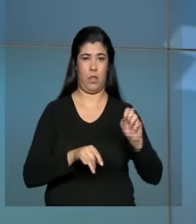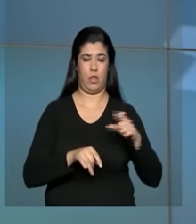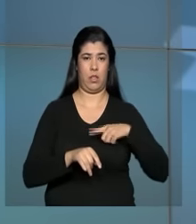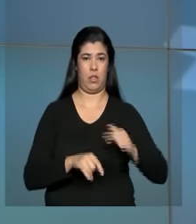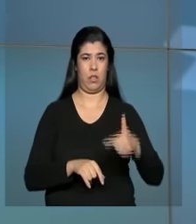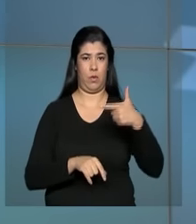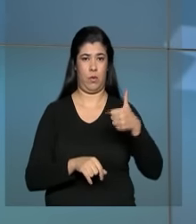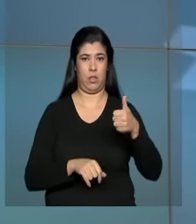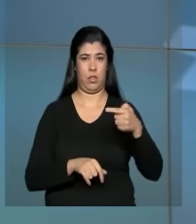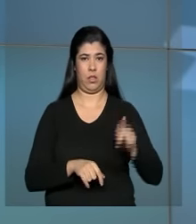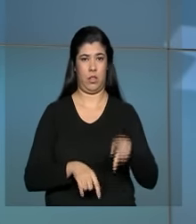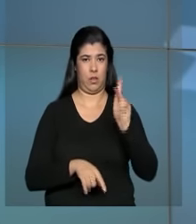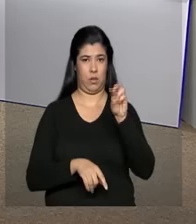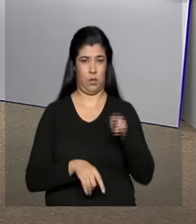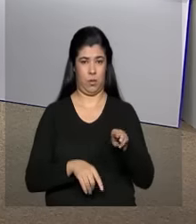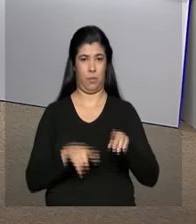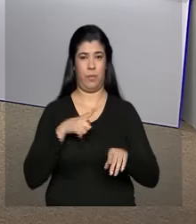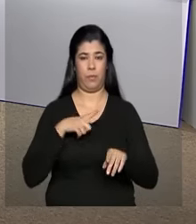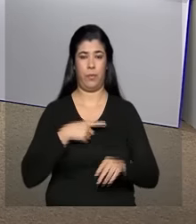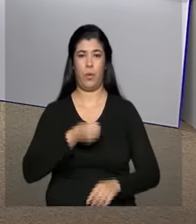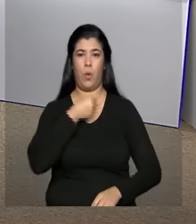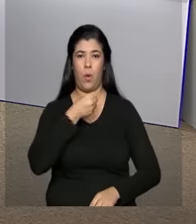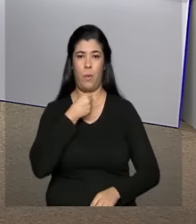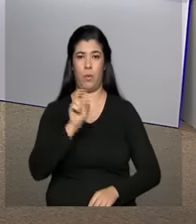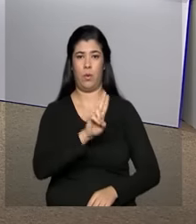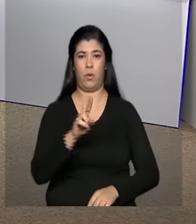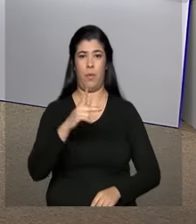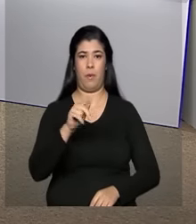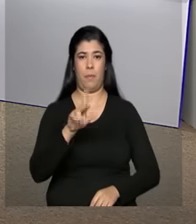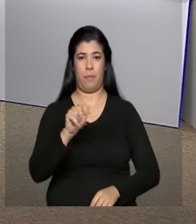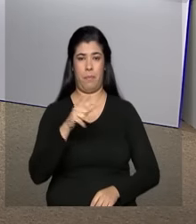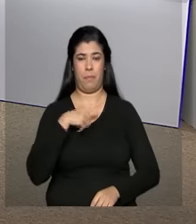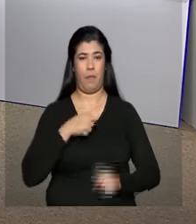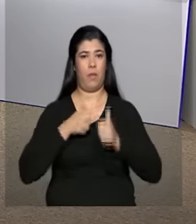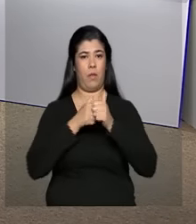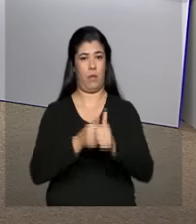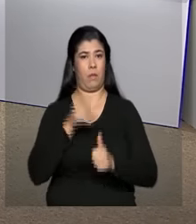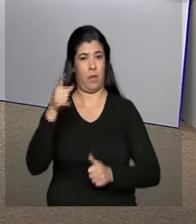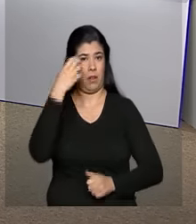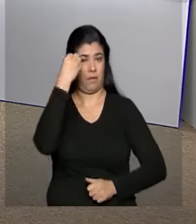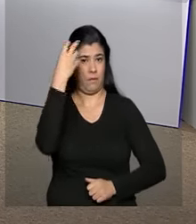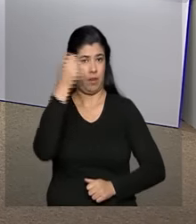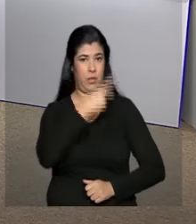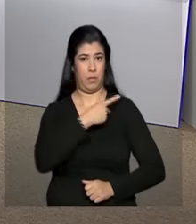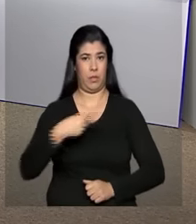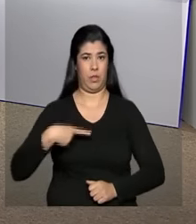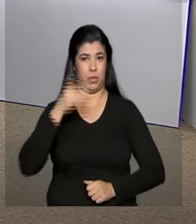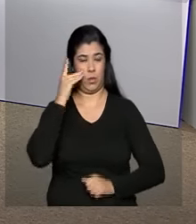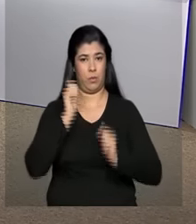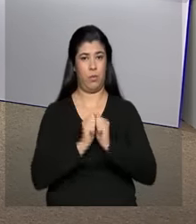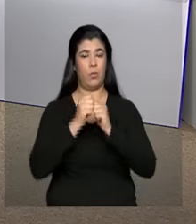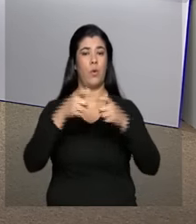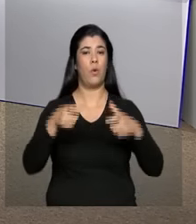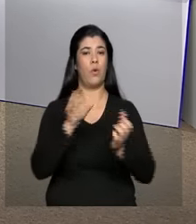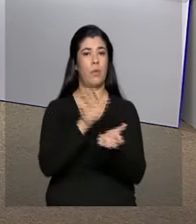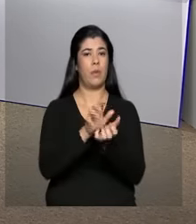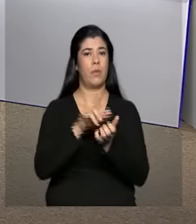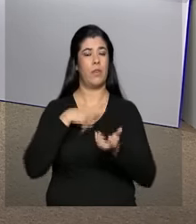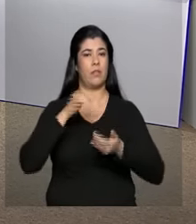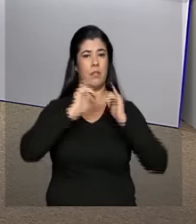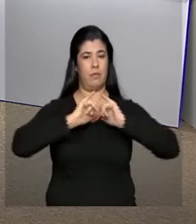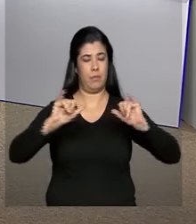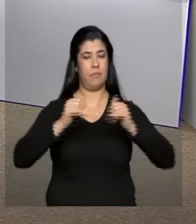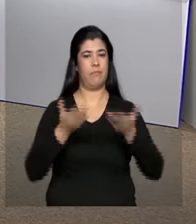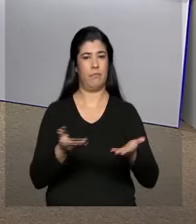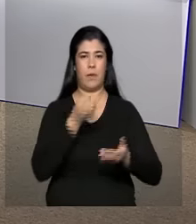217 quilômetros. O repórter Paulo La Salve acompanha a viagem da presidenta Dilma a Pernambuco e tem outras